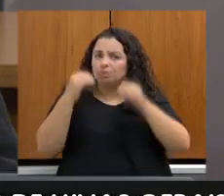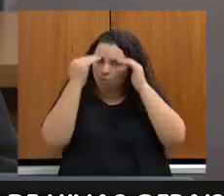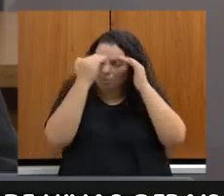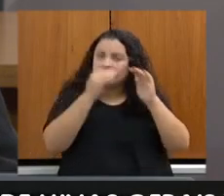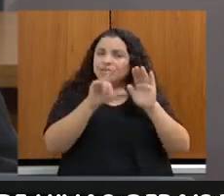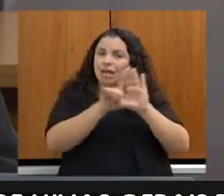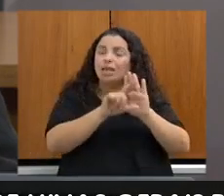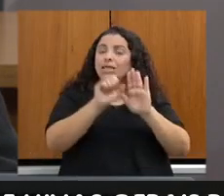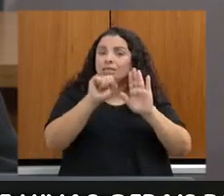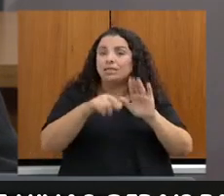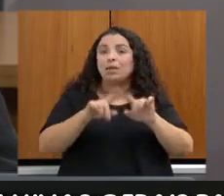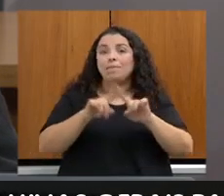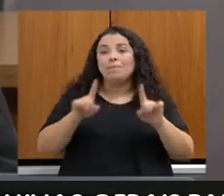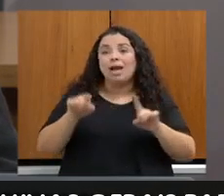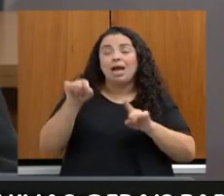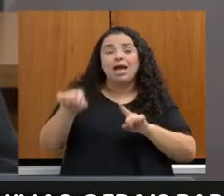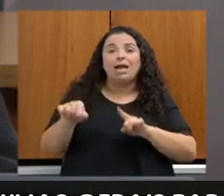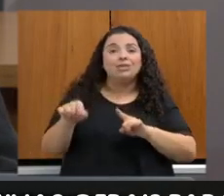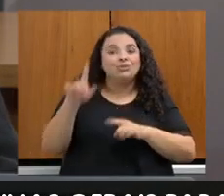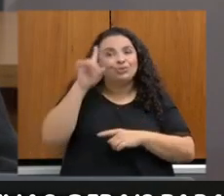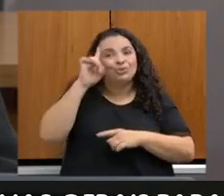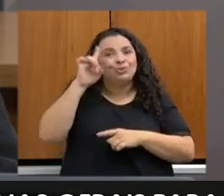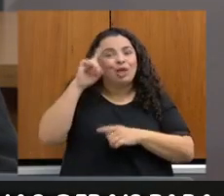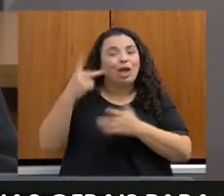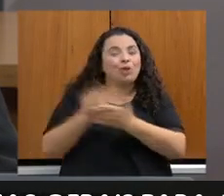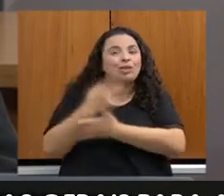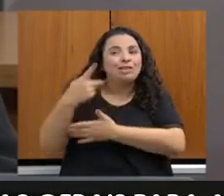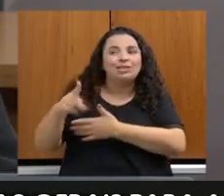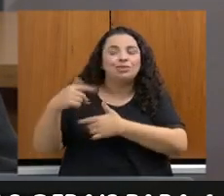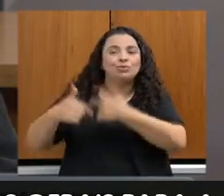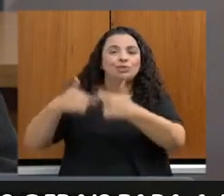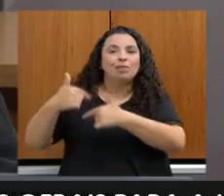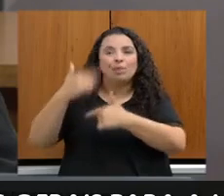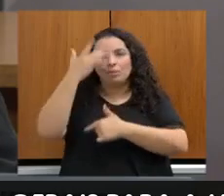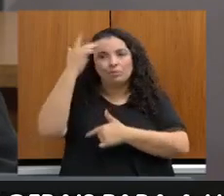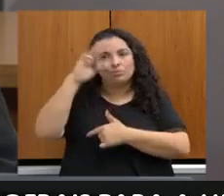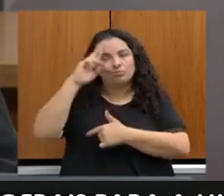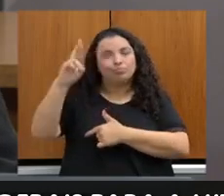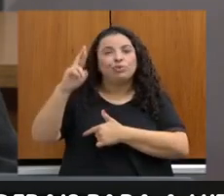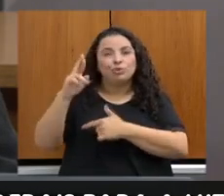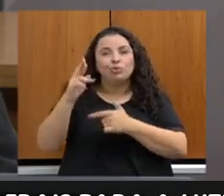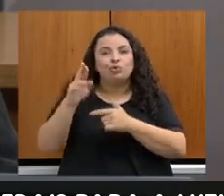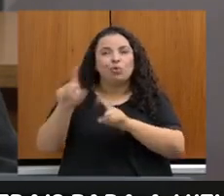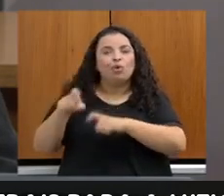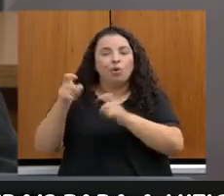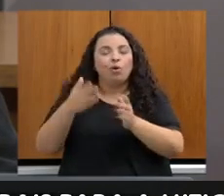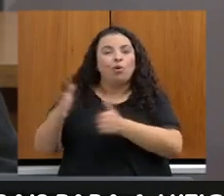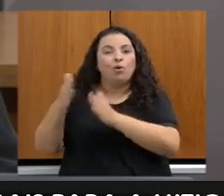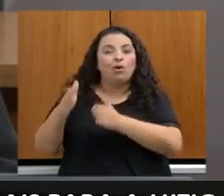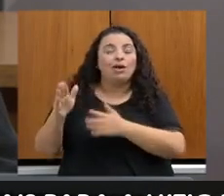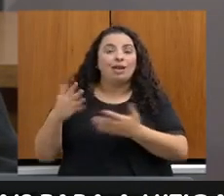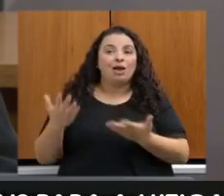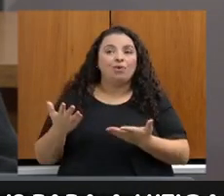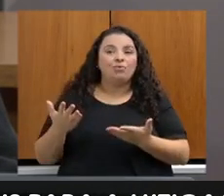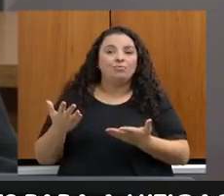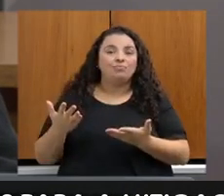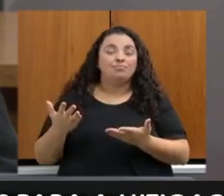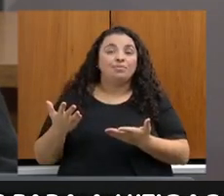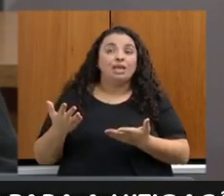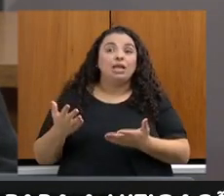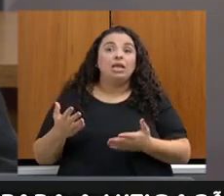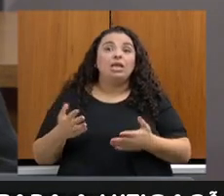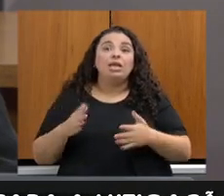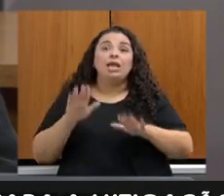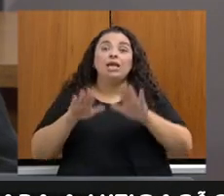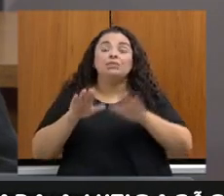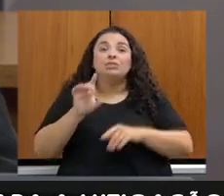isso acontece na prática, como falado aqui, não necessariamente essas supressões são em áreas restritas